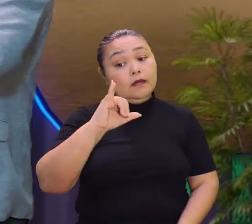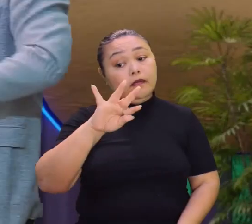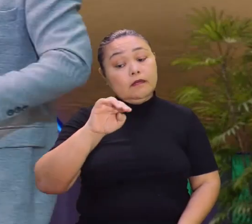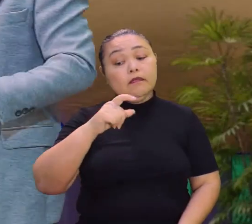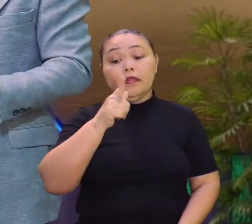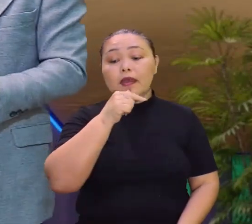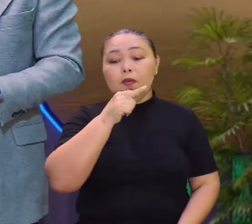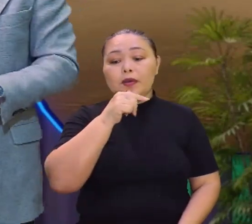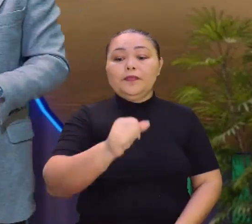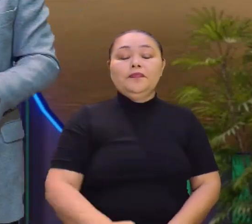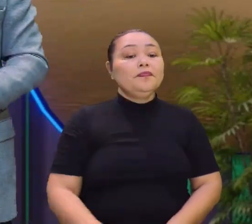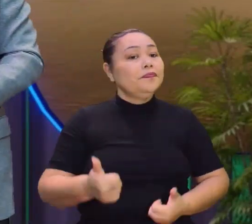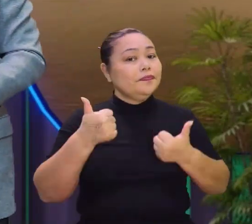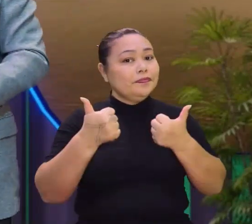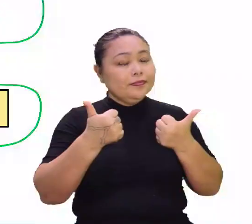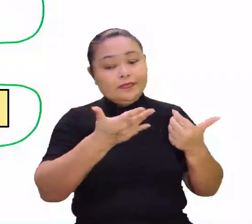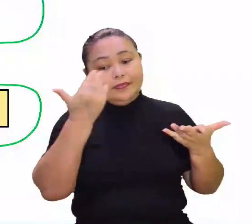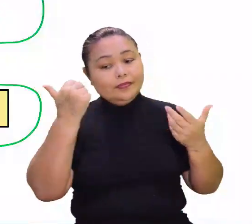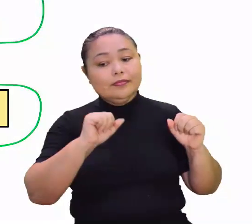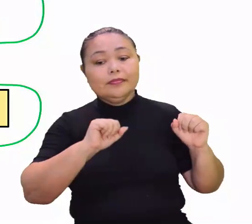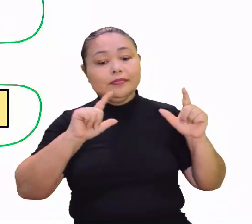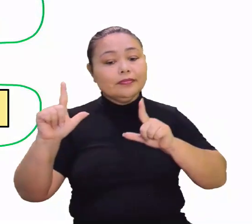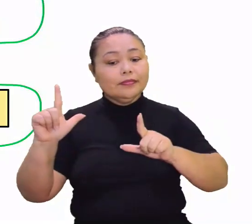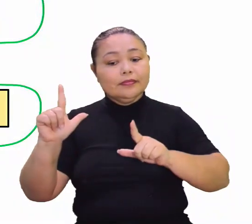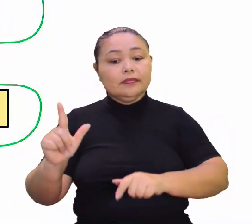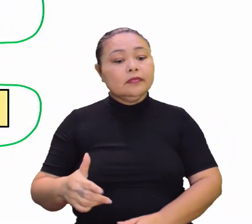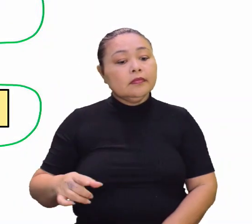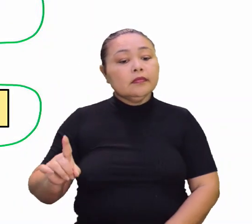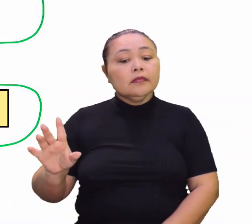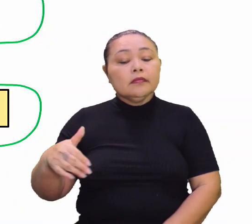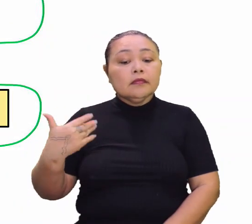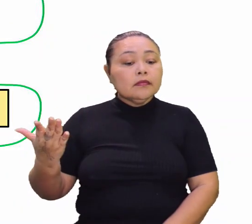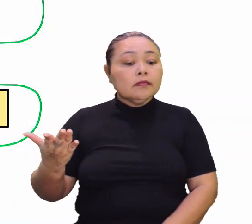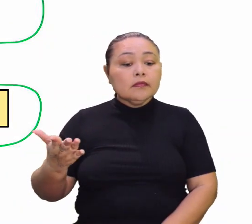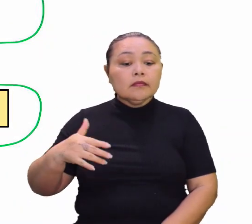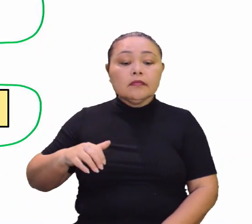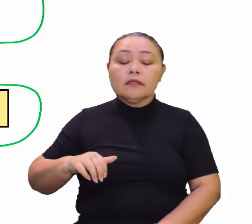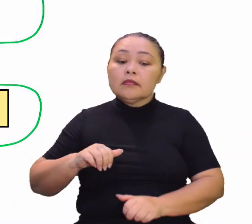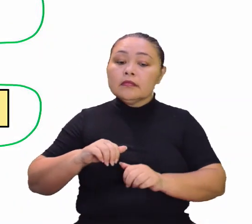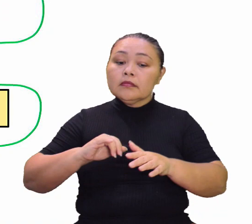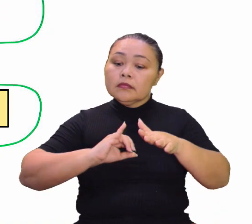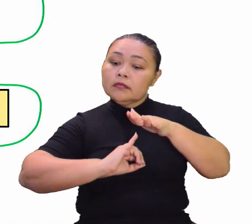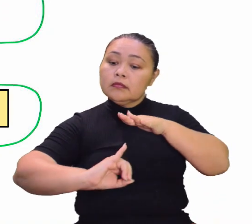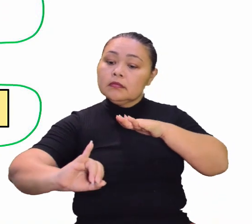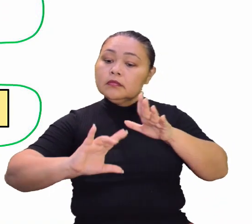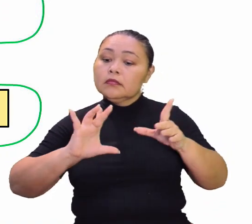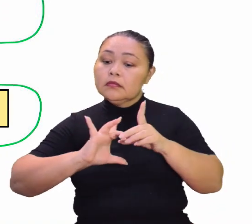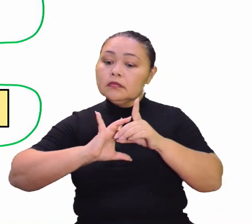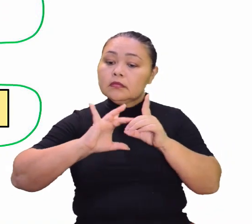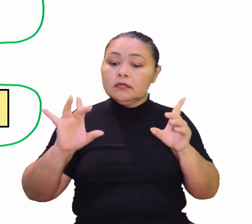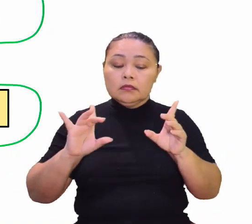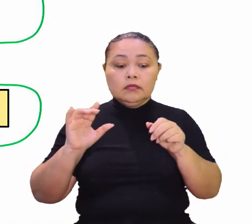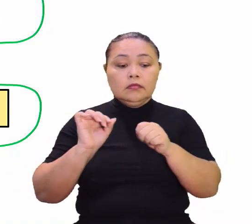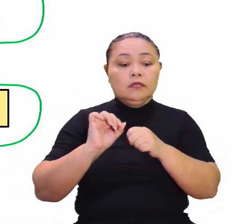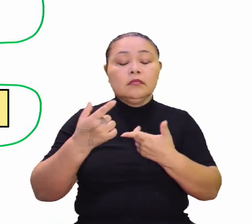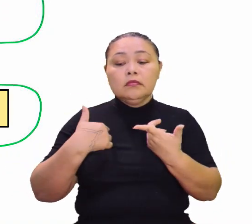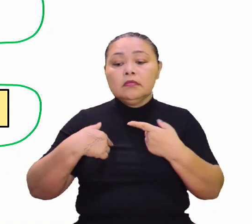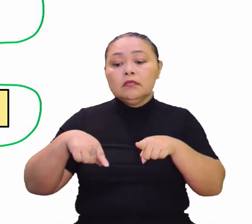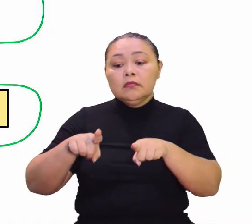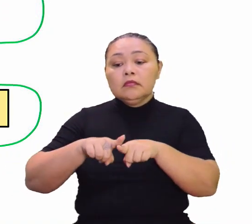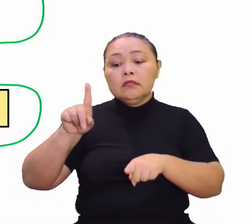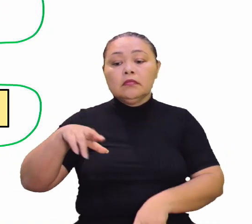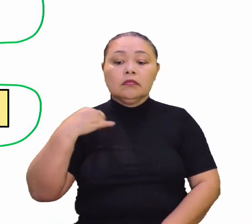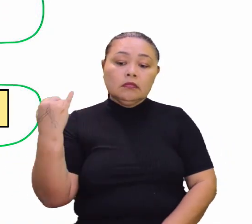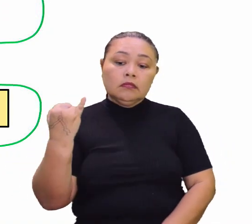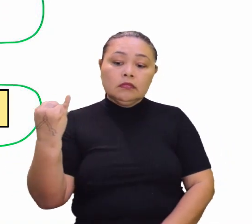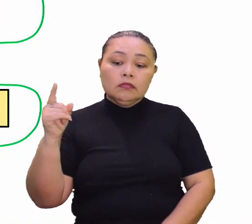Água. Água. Beleza? Vamos lá. Vamos lá no quadro. E a expansão das instituições democráticas. Isso é